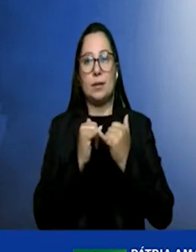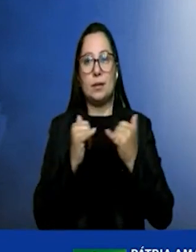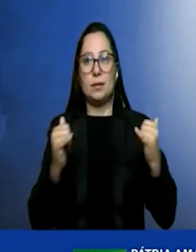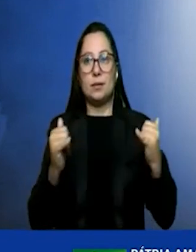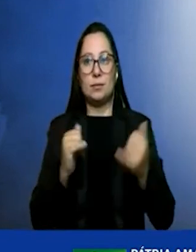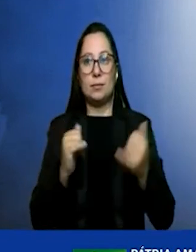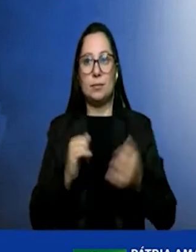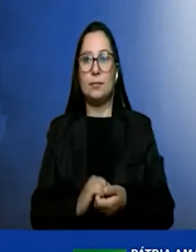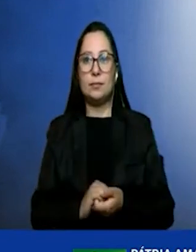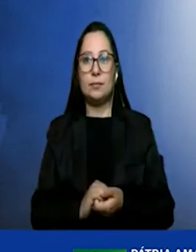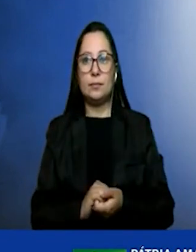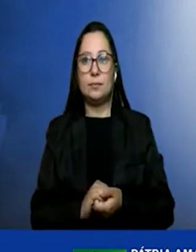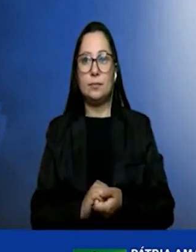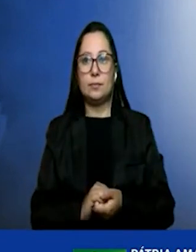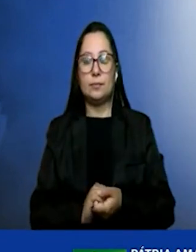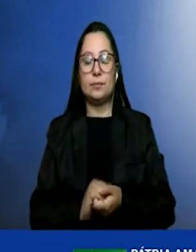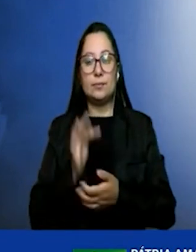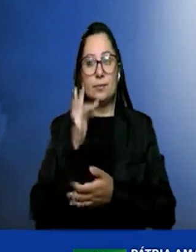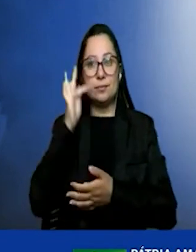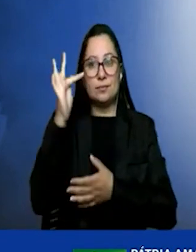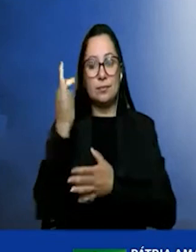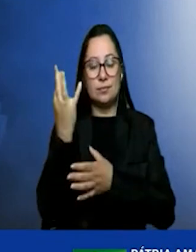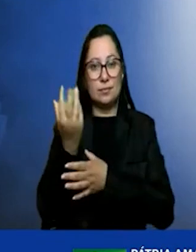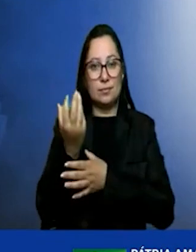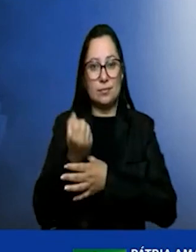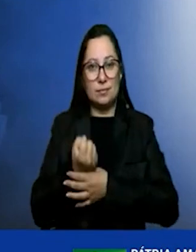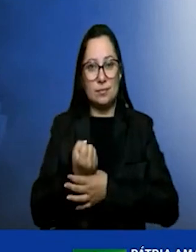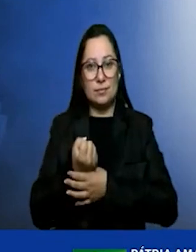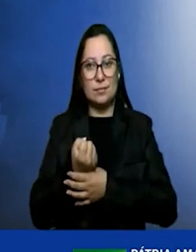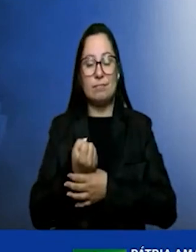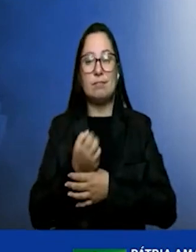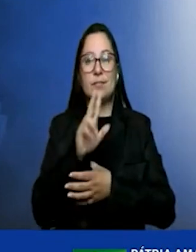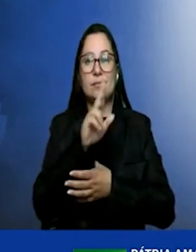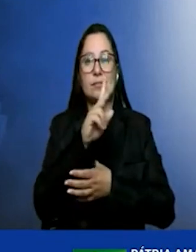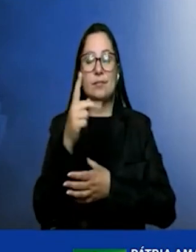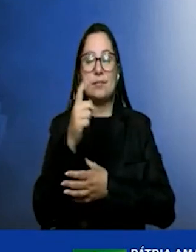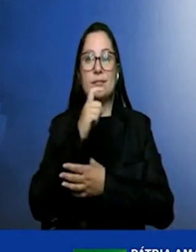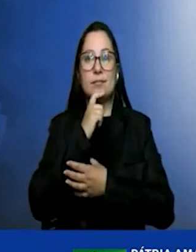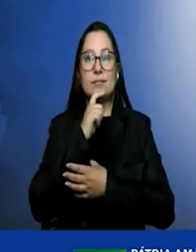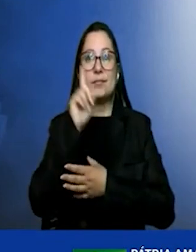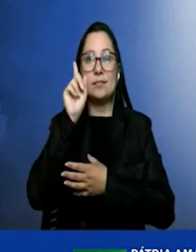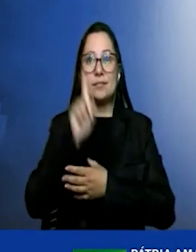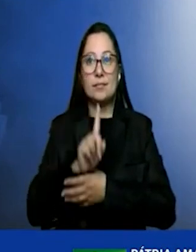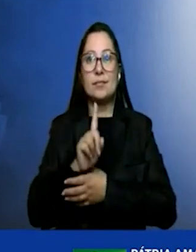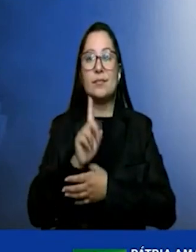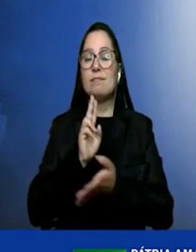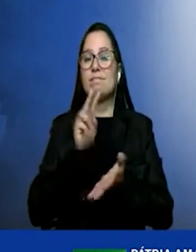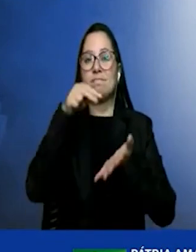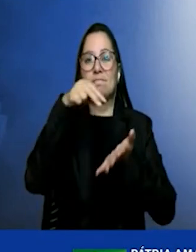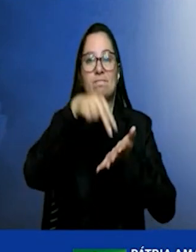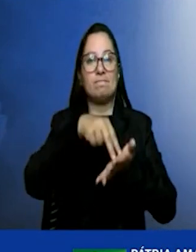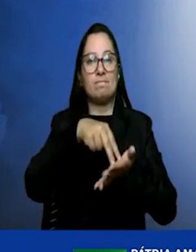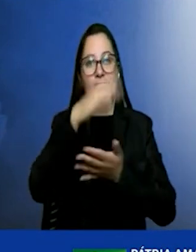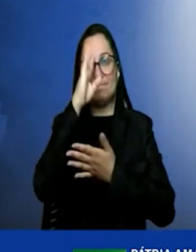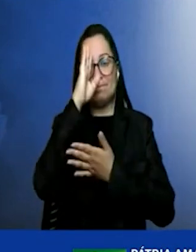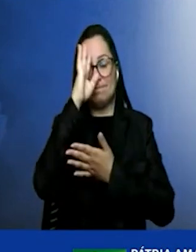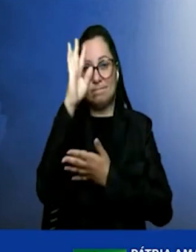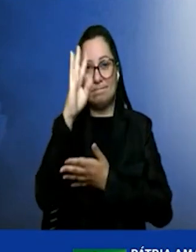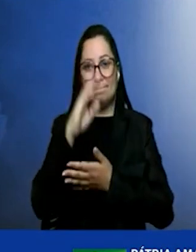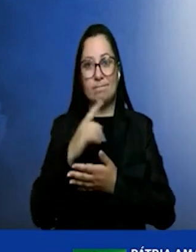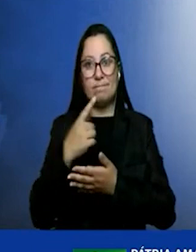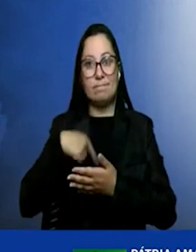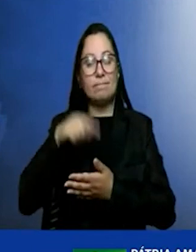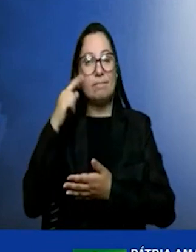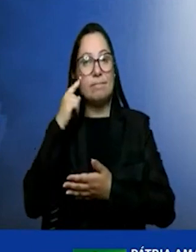Em um futuro sustentável, o hidrogênio verde é protagonista. Quando pensamos nos